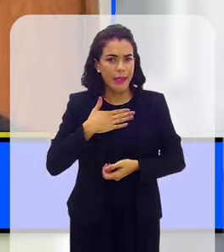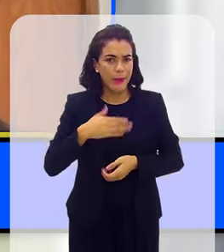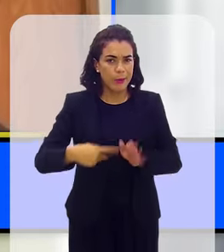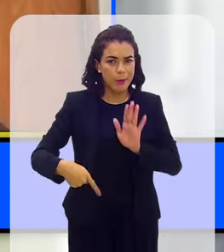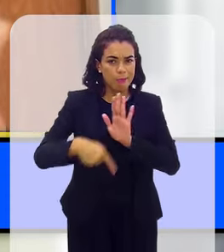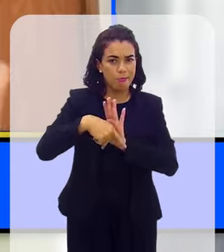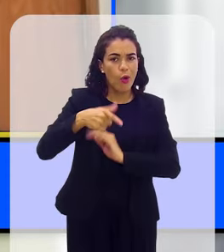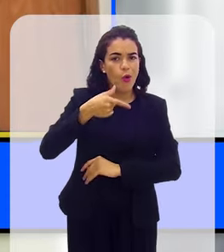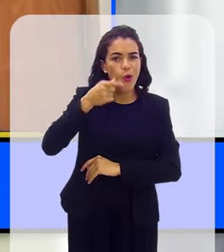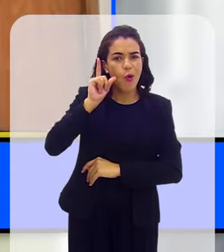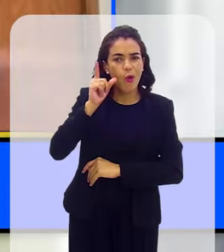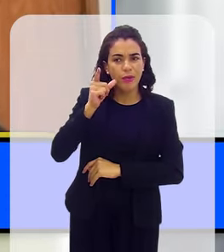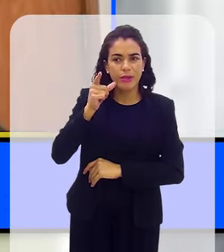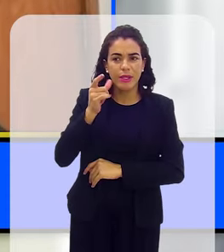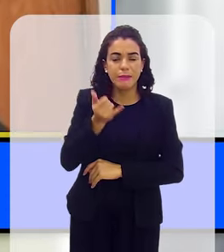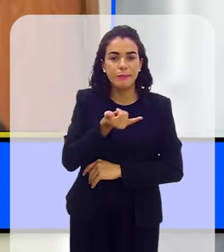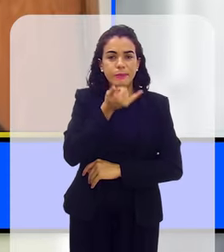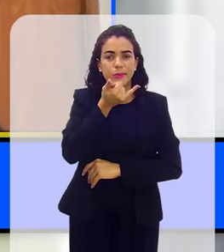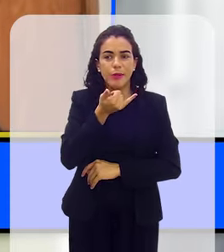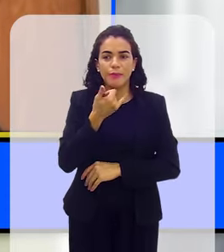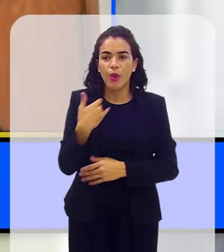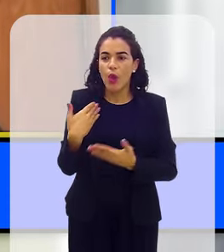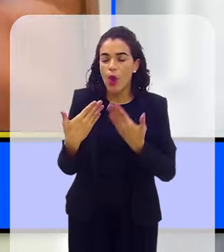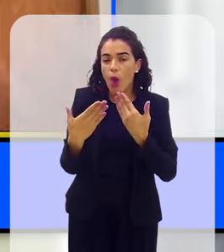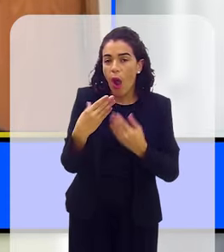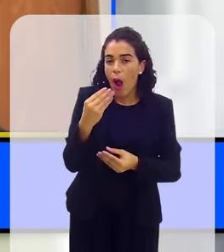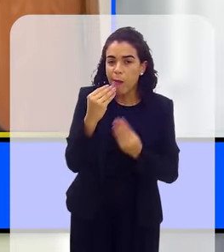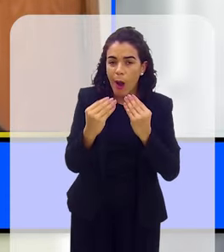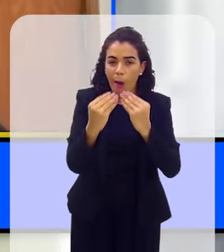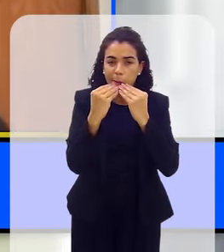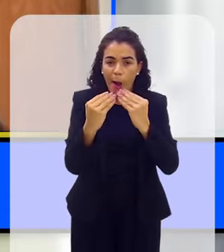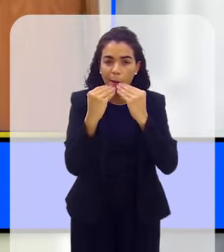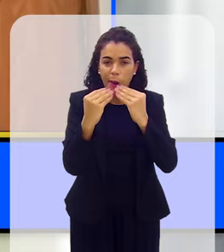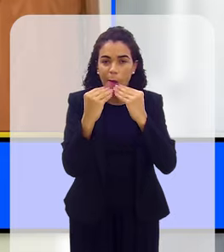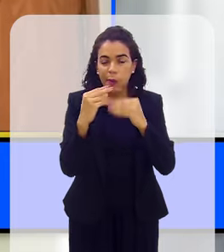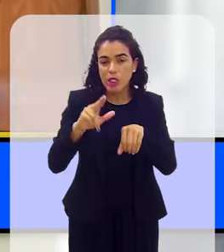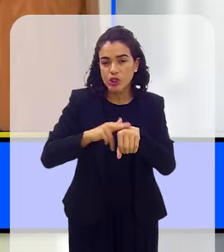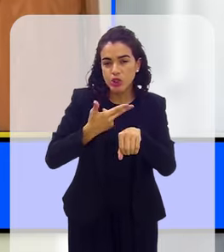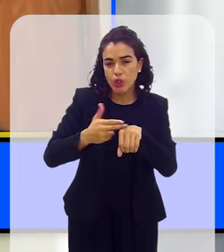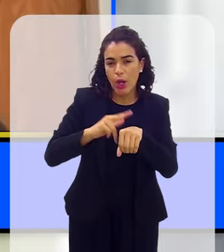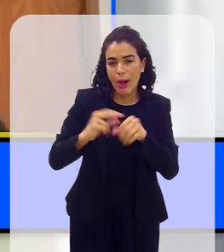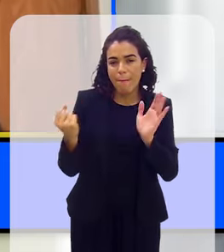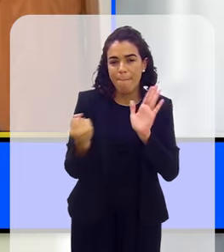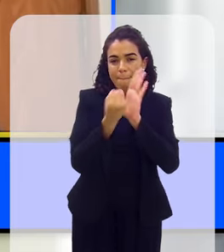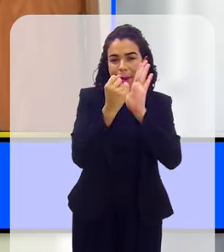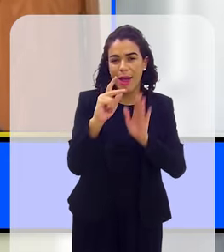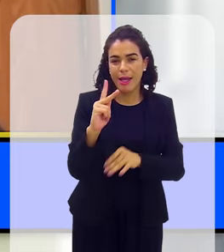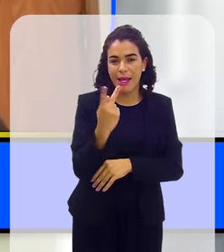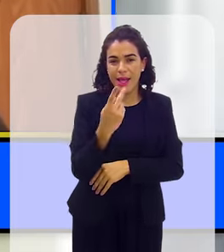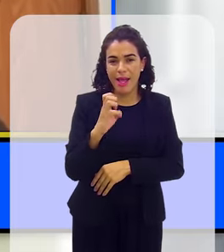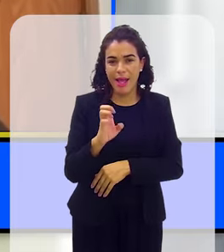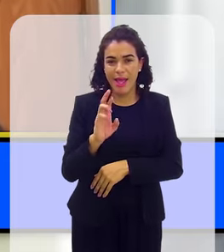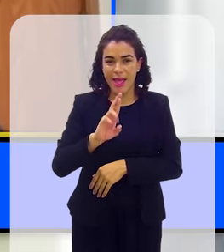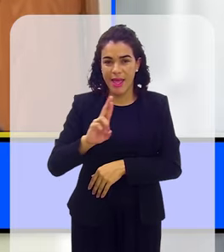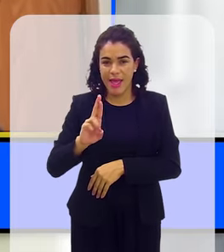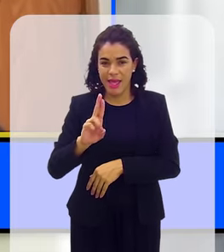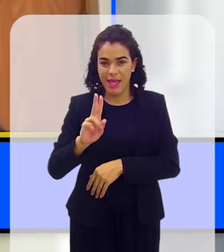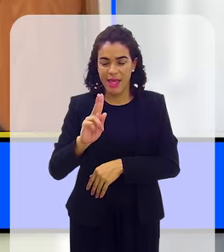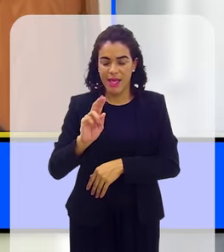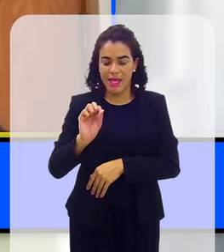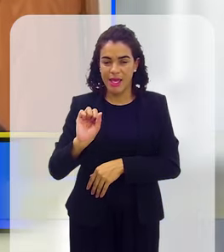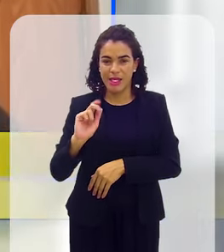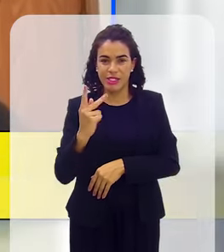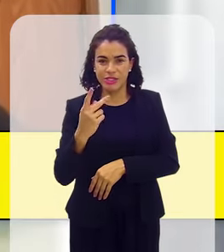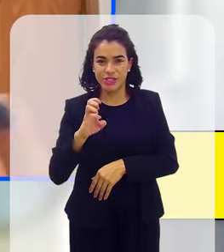mesma, ontem, estava sem querer comendo chocolate Hershey, e depois observei que o chocolate Hershey está na lista,